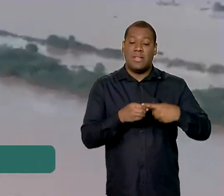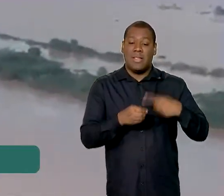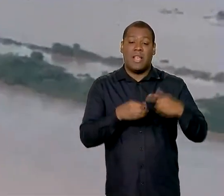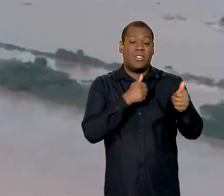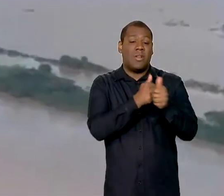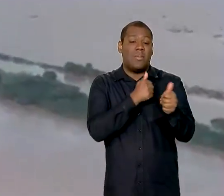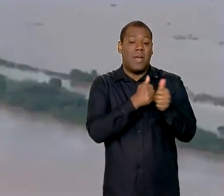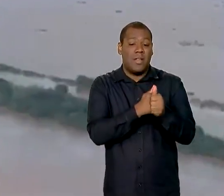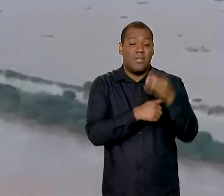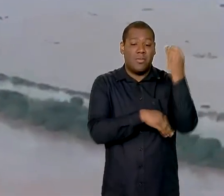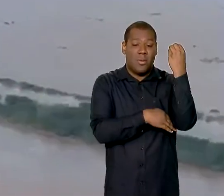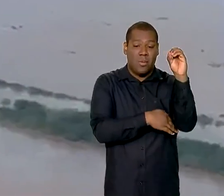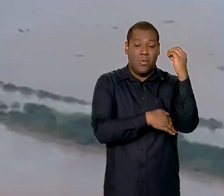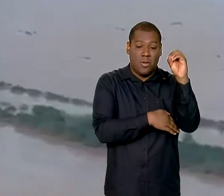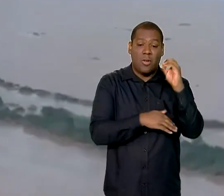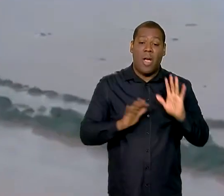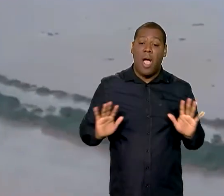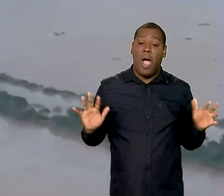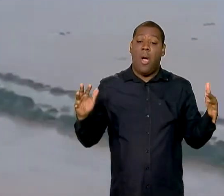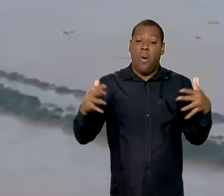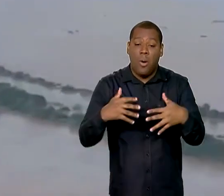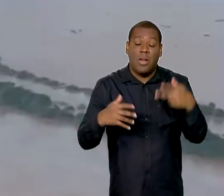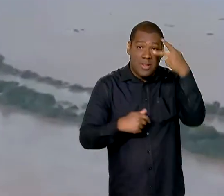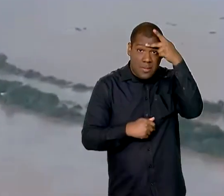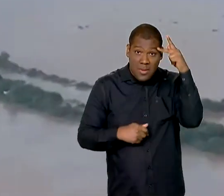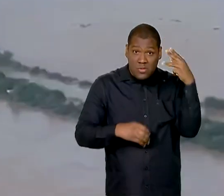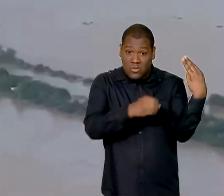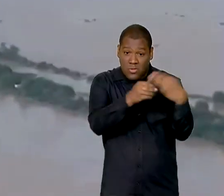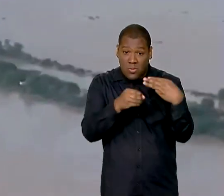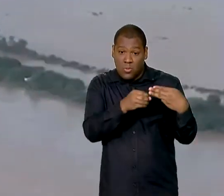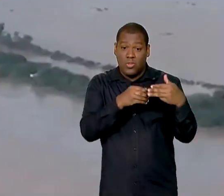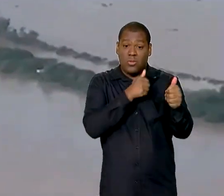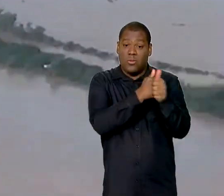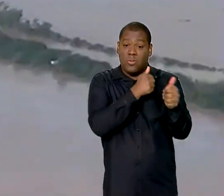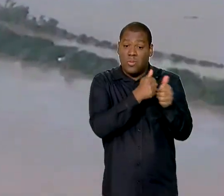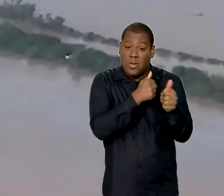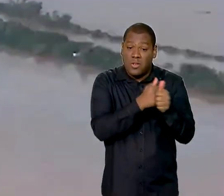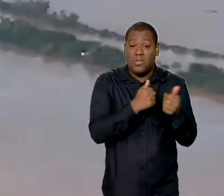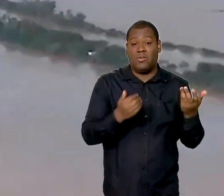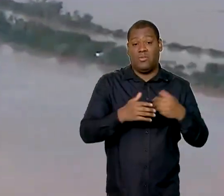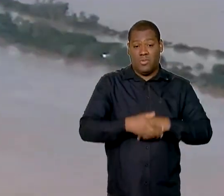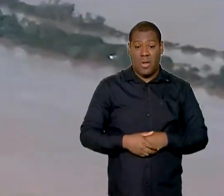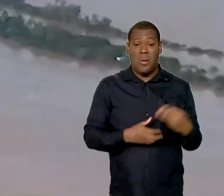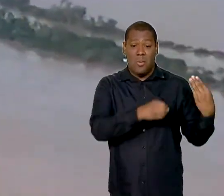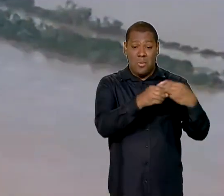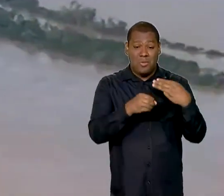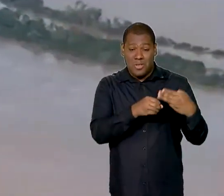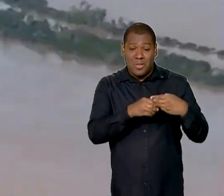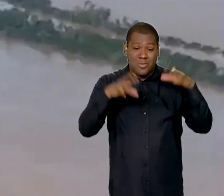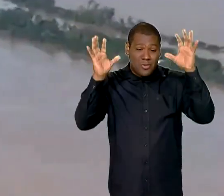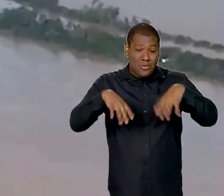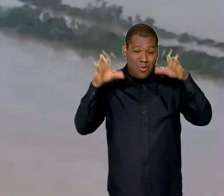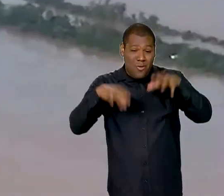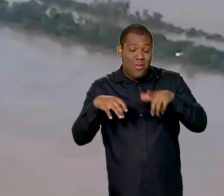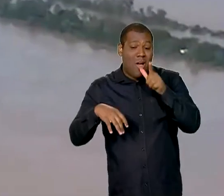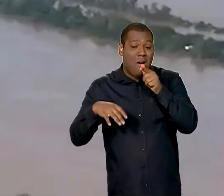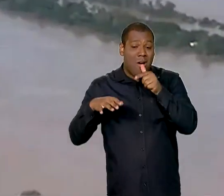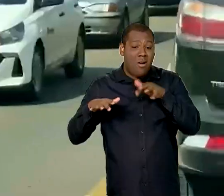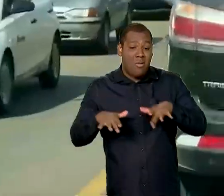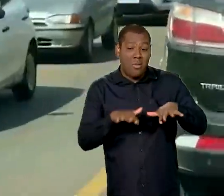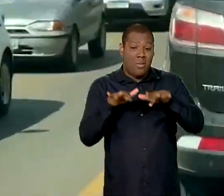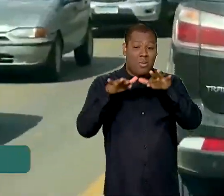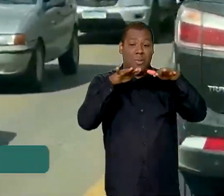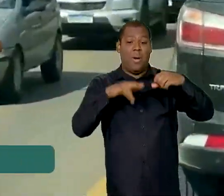recebido desabrigados de municípios próximos que se encontram totalmente debaixo d'água. As pontes da região se